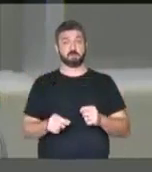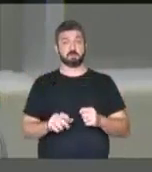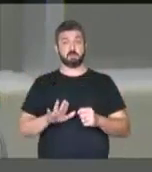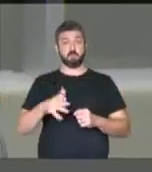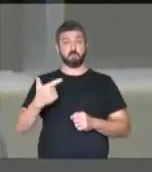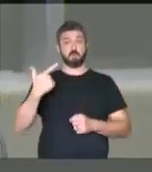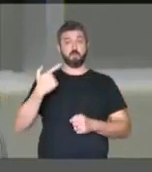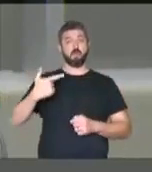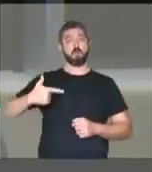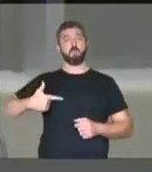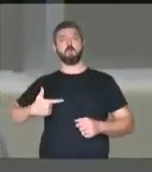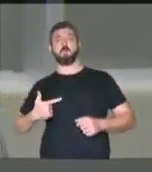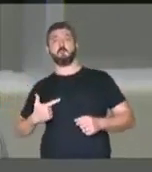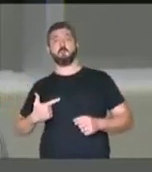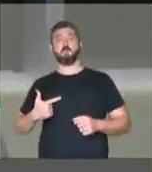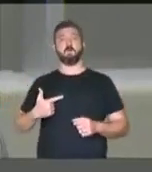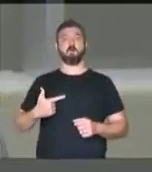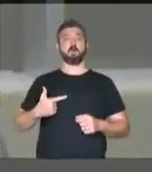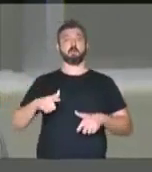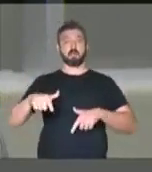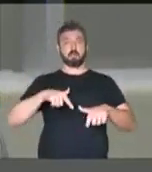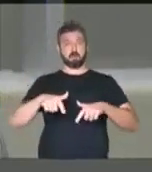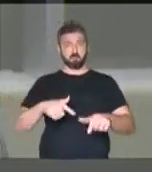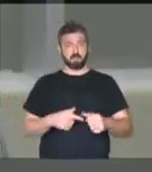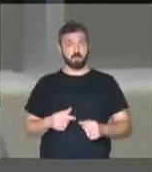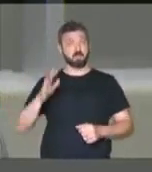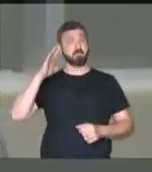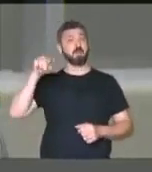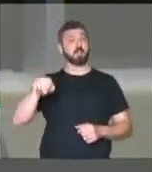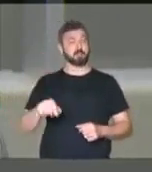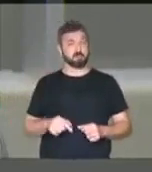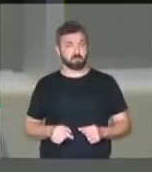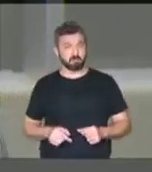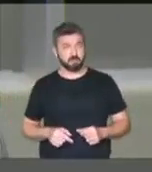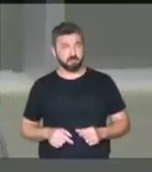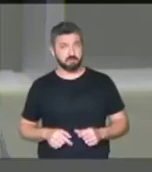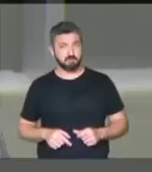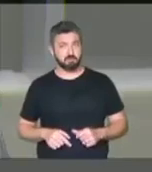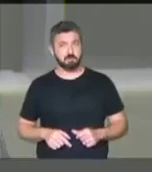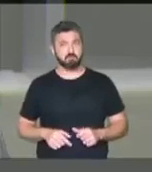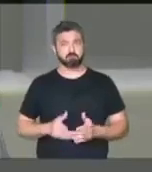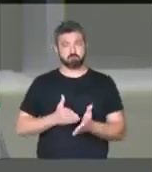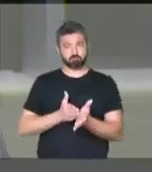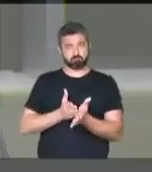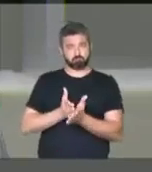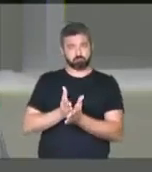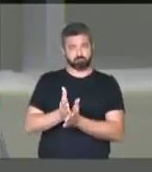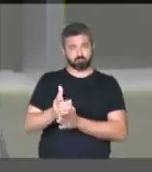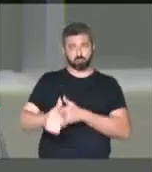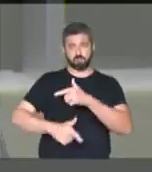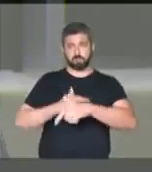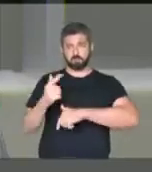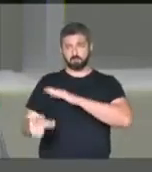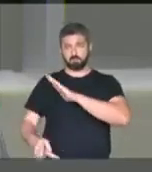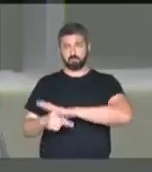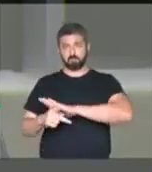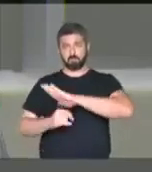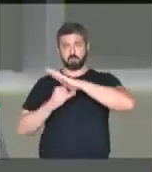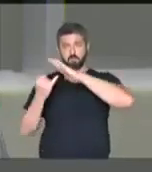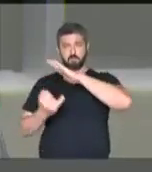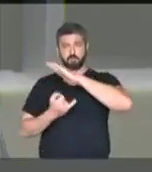com armas na mão, estão em serviços. Ao invés de cumprir a missão institucional